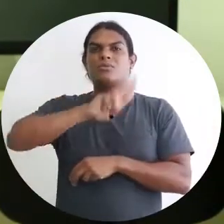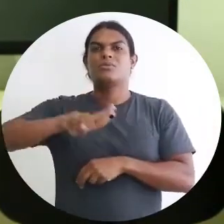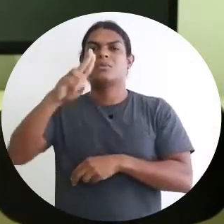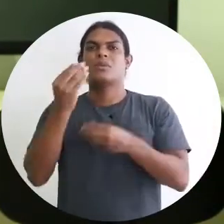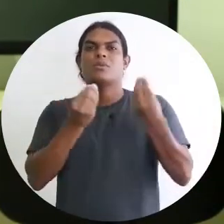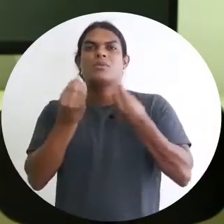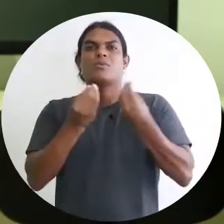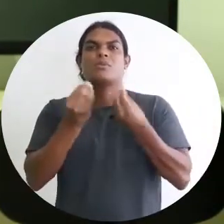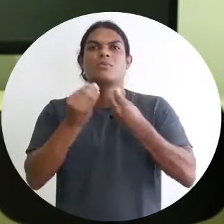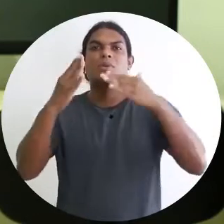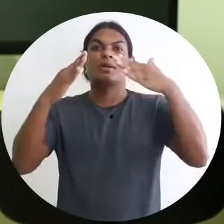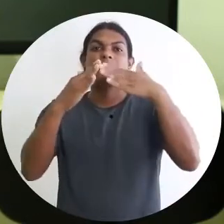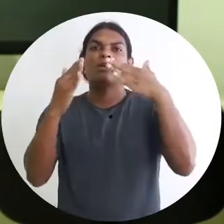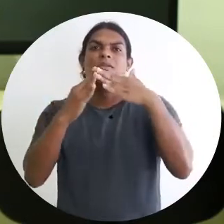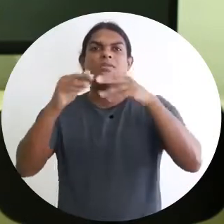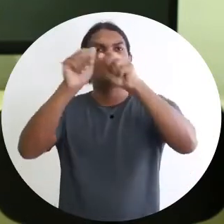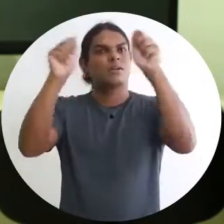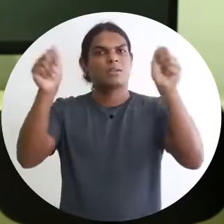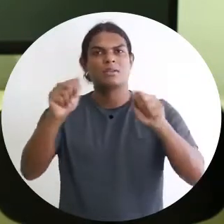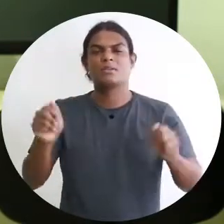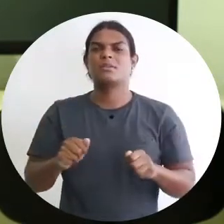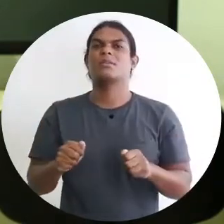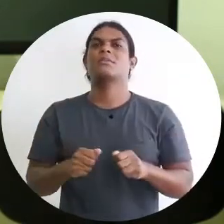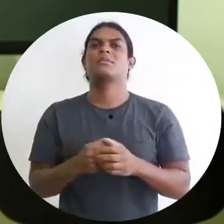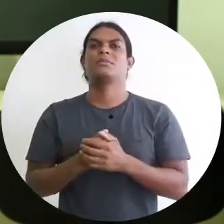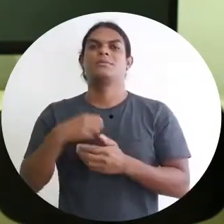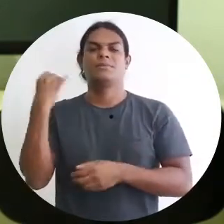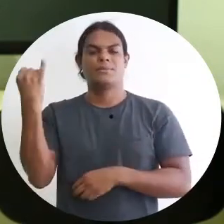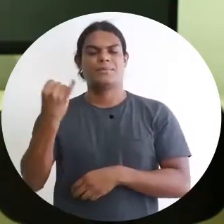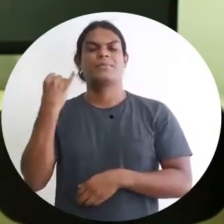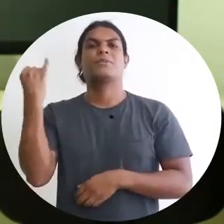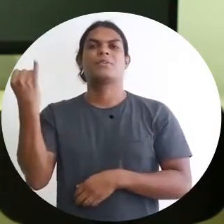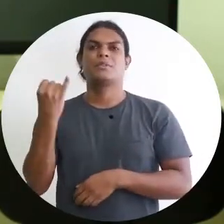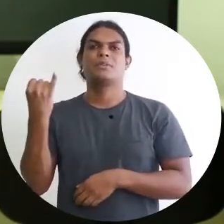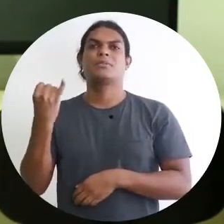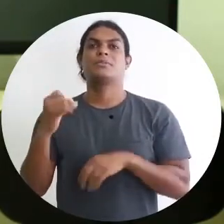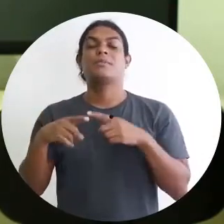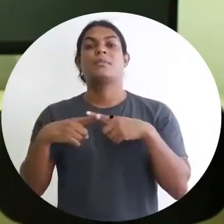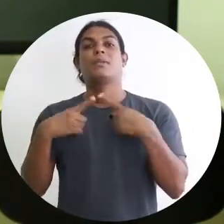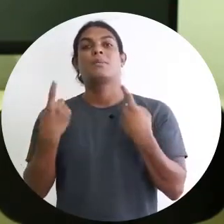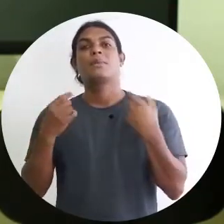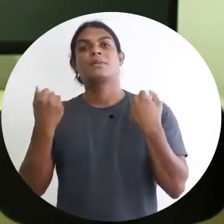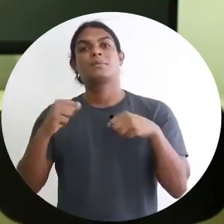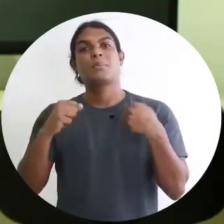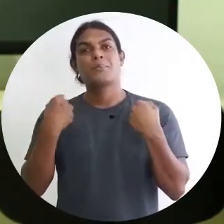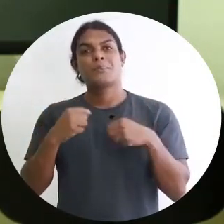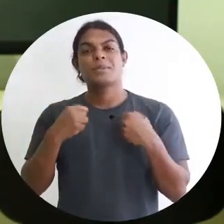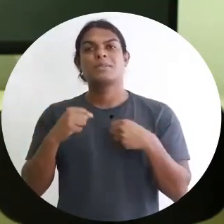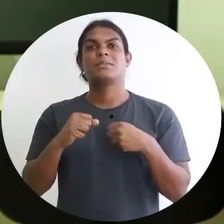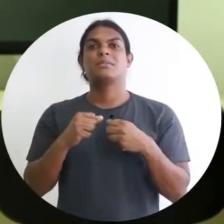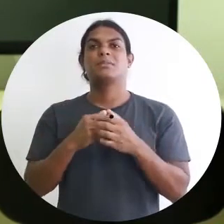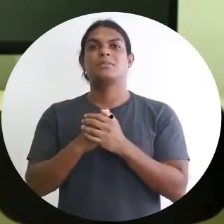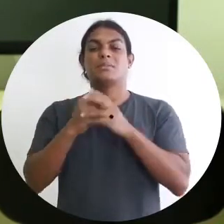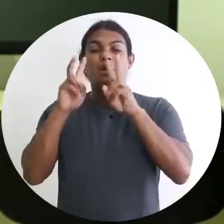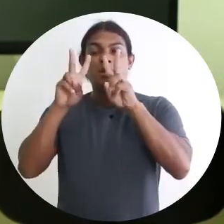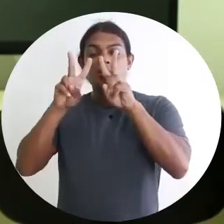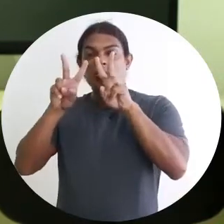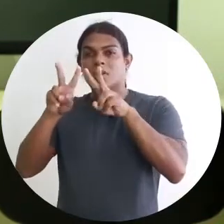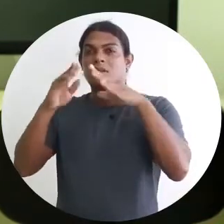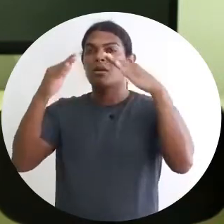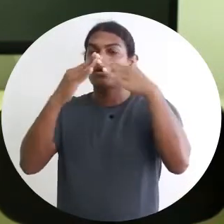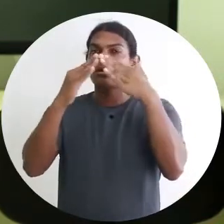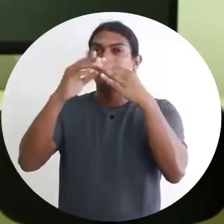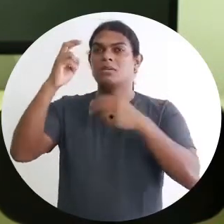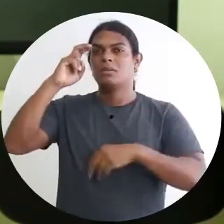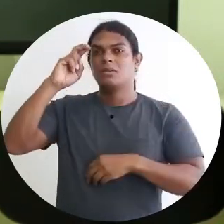muitos artesãos, panos, obras, várias coisas lá. Mas a gente precisa ficar muito atento à Casa da Cultura, porque,